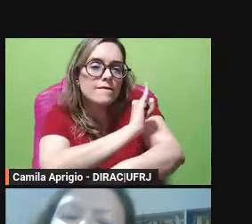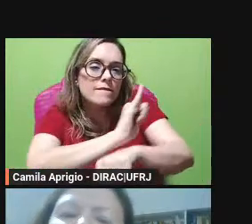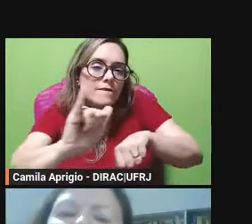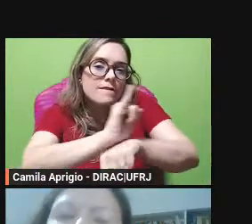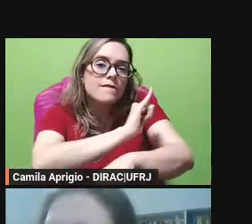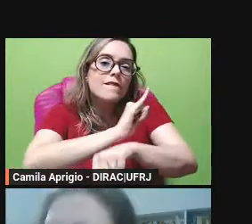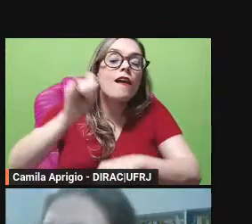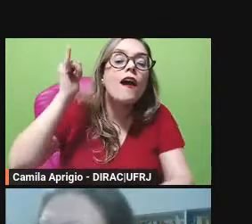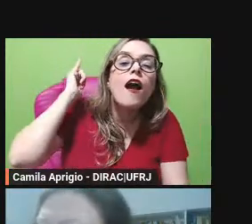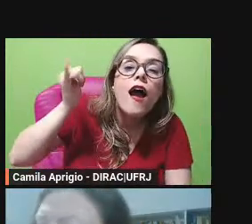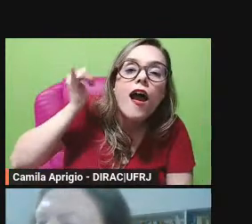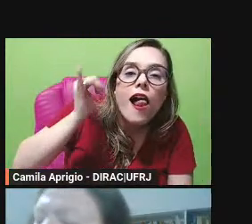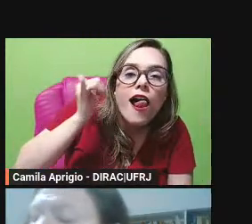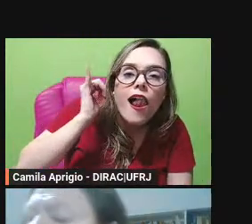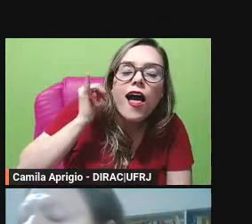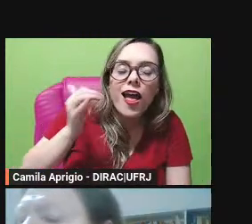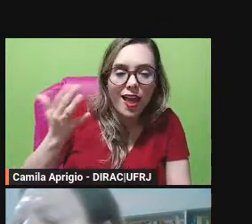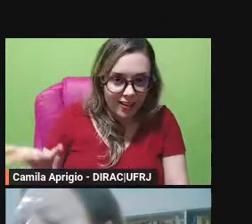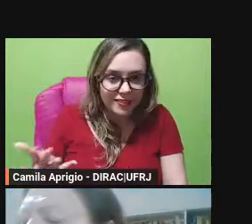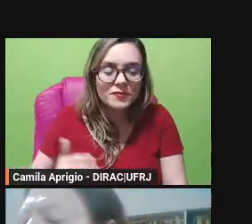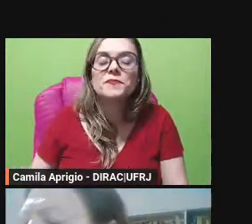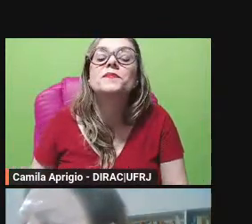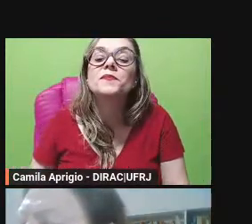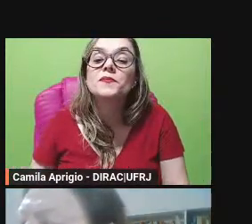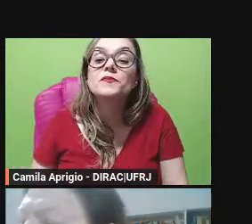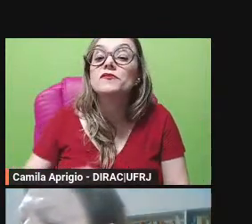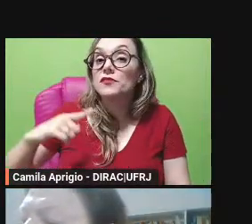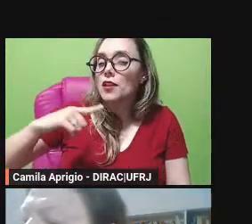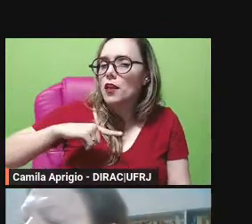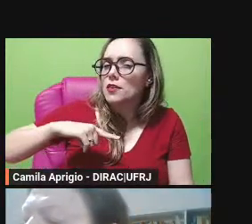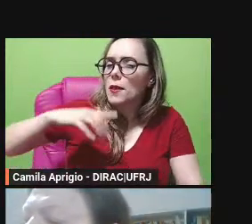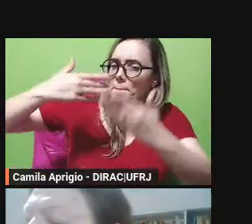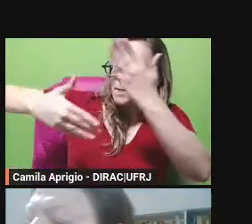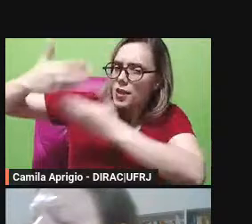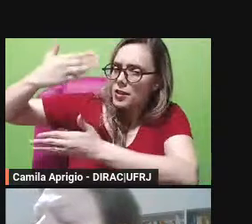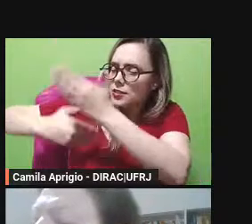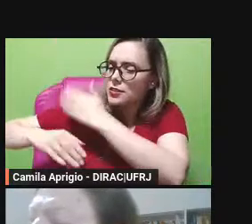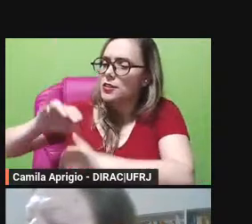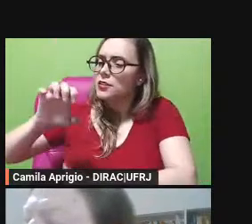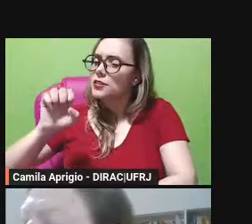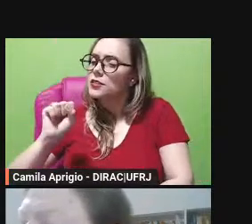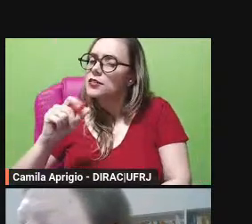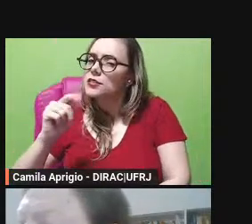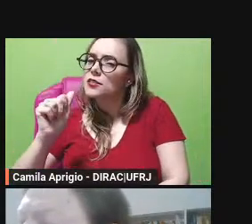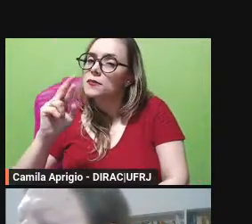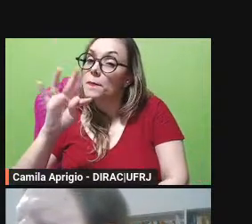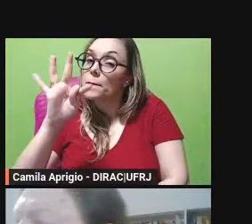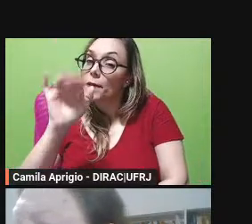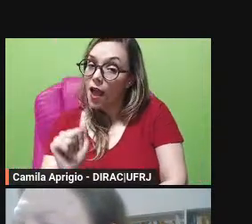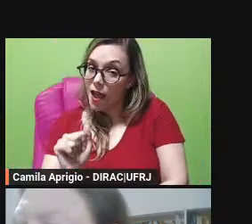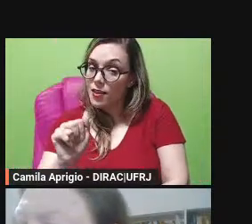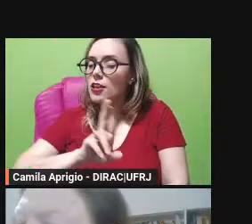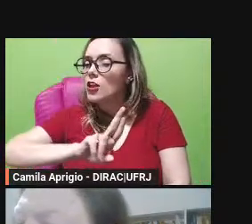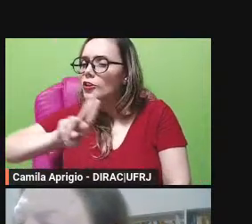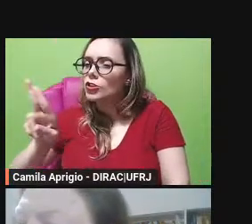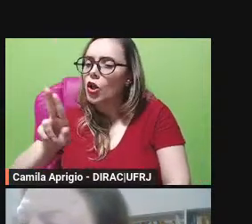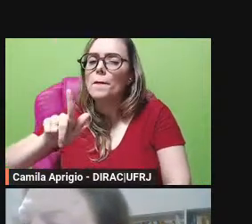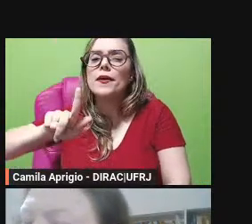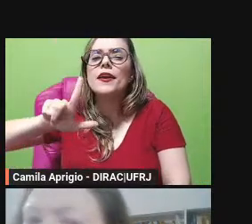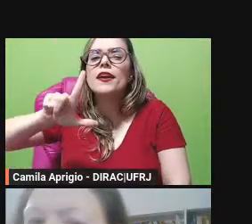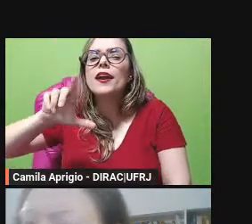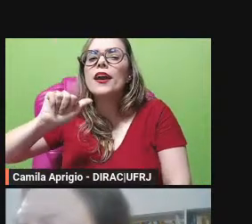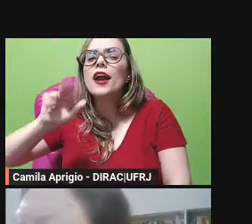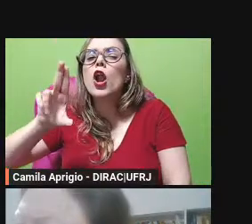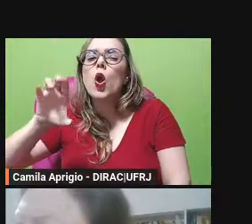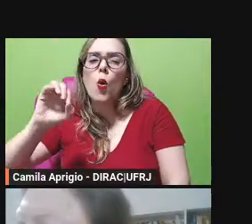relato né havia em Esparta um homem excelente chamado Glauco muito respeitado